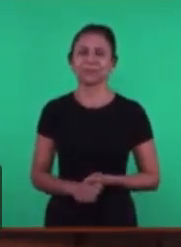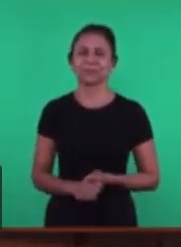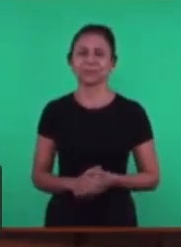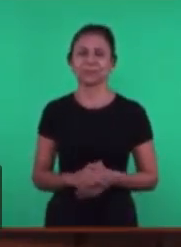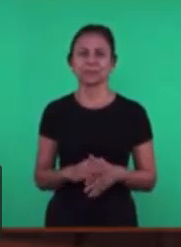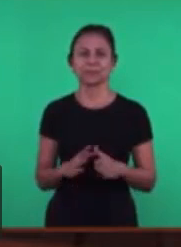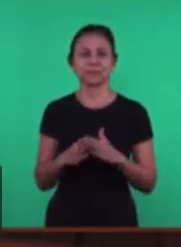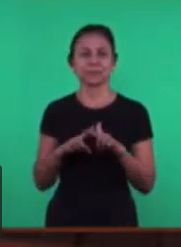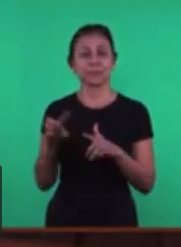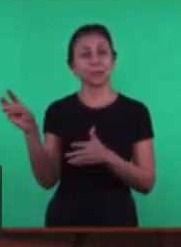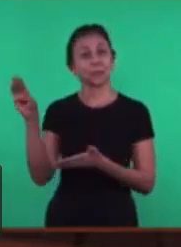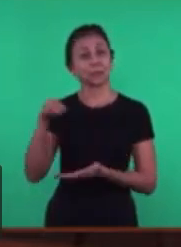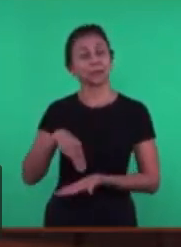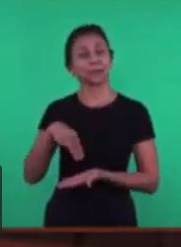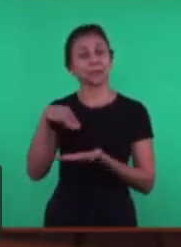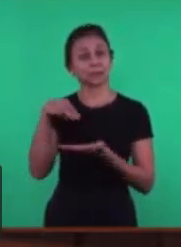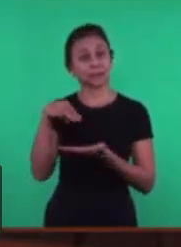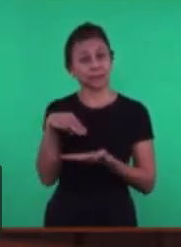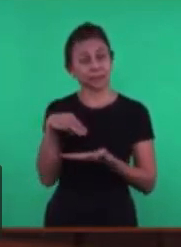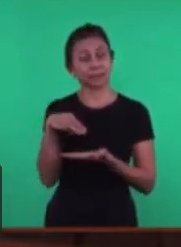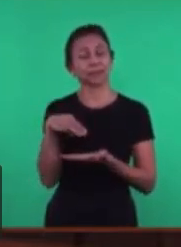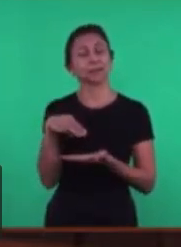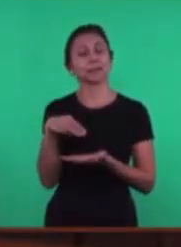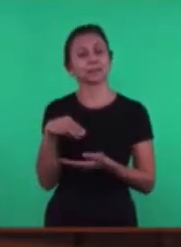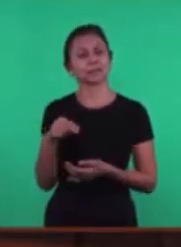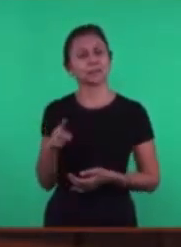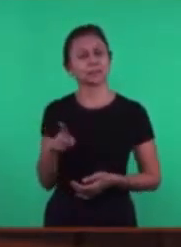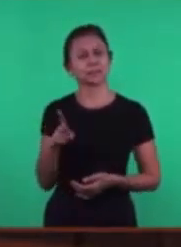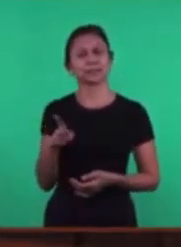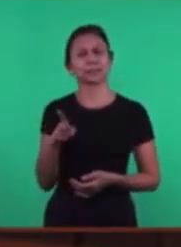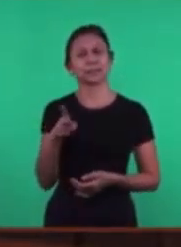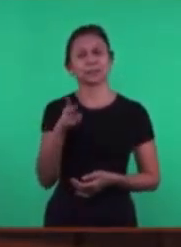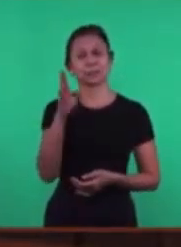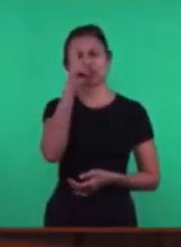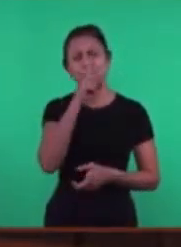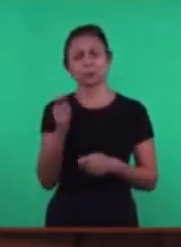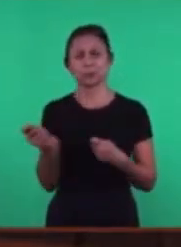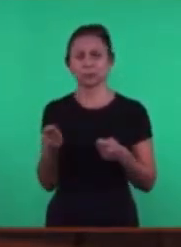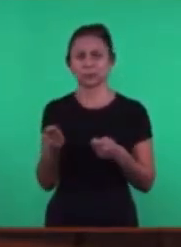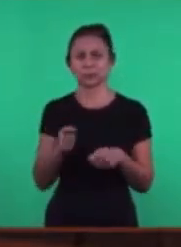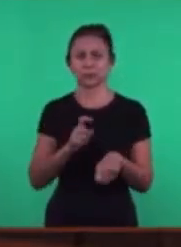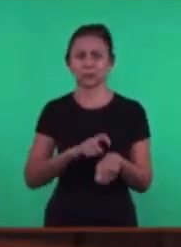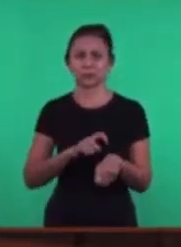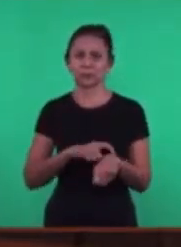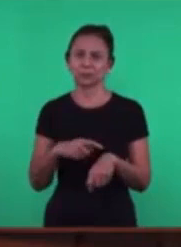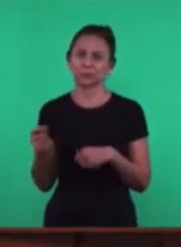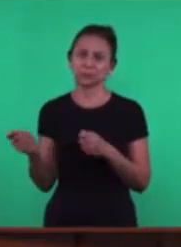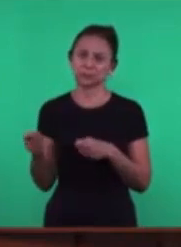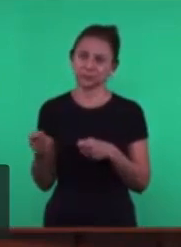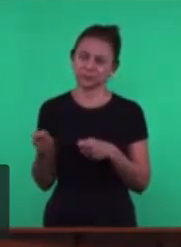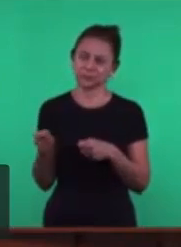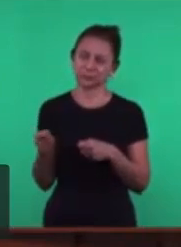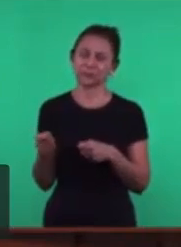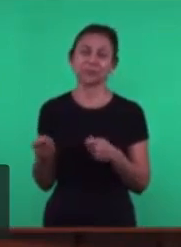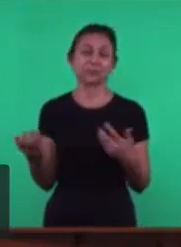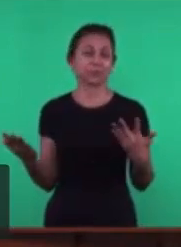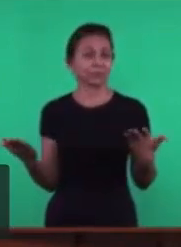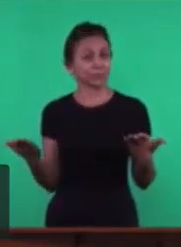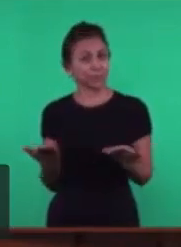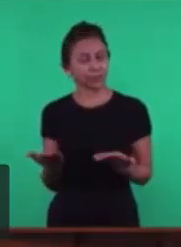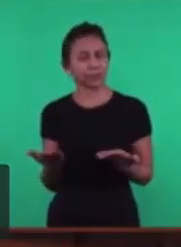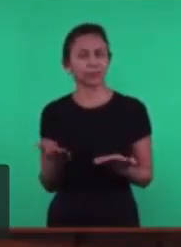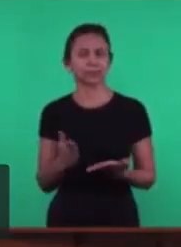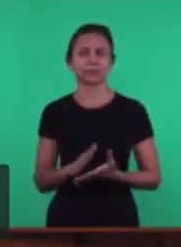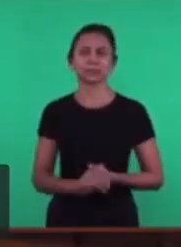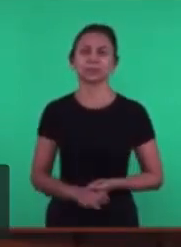Igreja Cristã Maranata O que nós fazemos todos os domingos neste horário da manhã E hoje nós